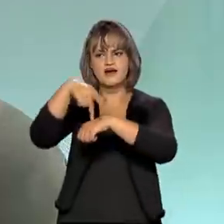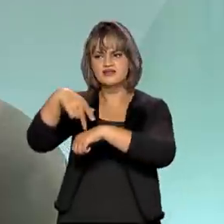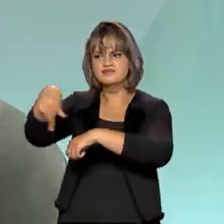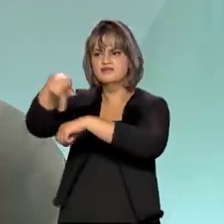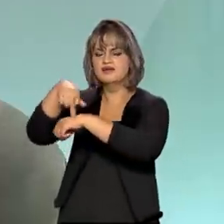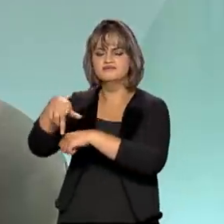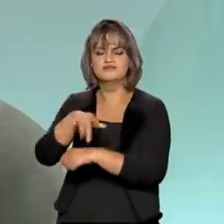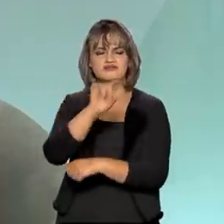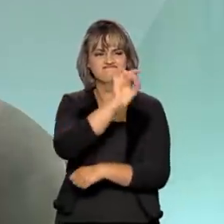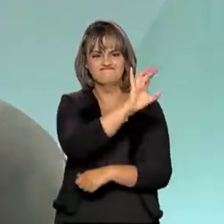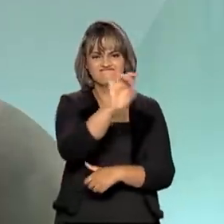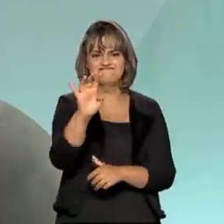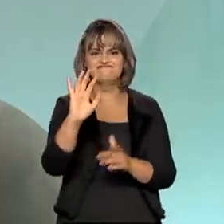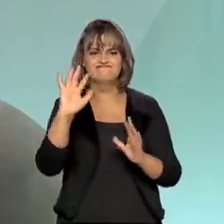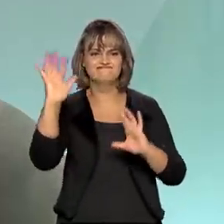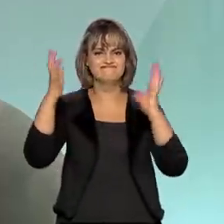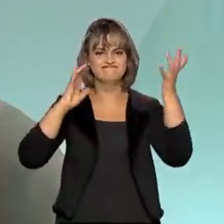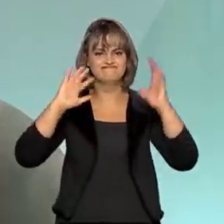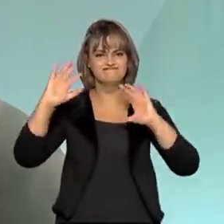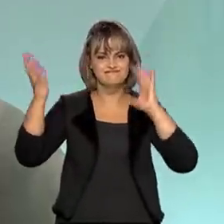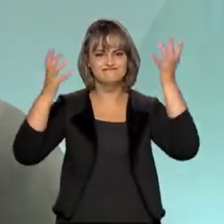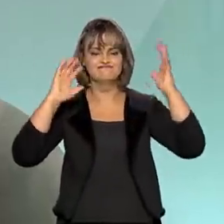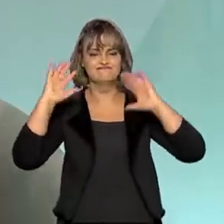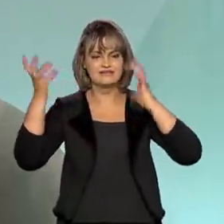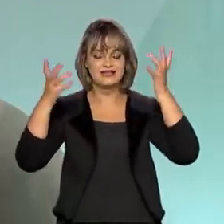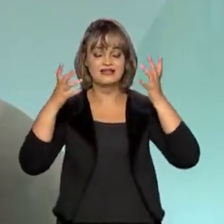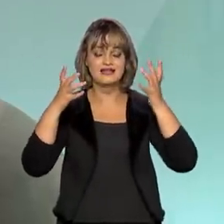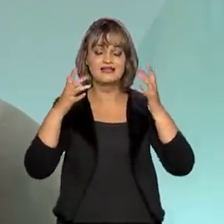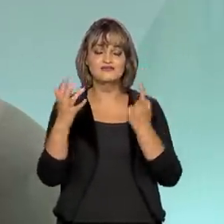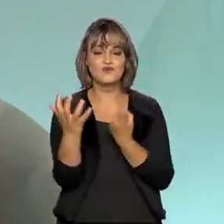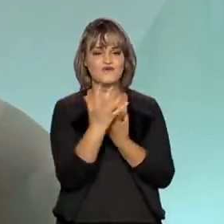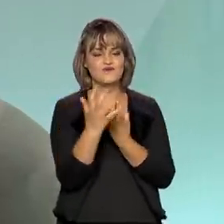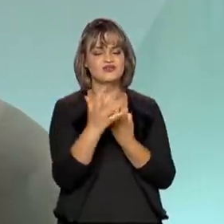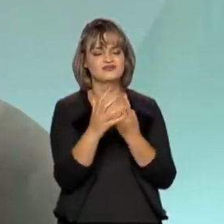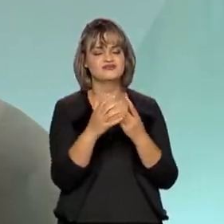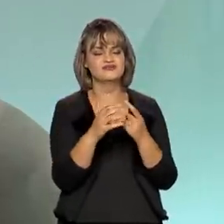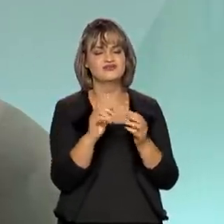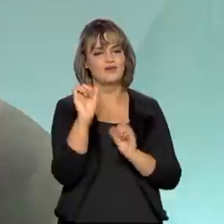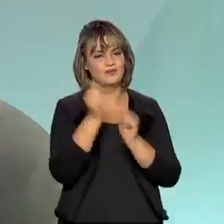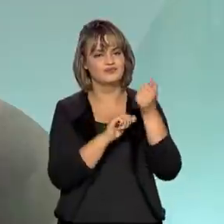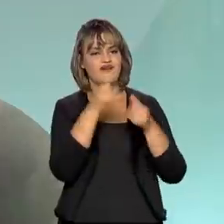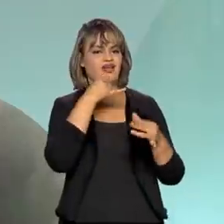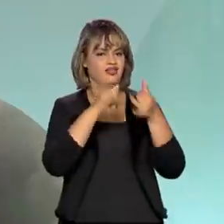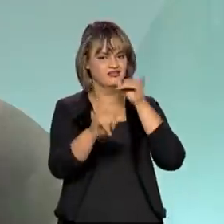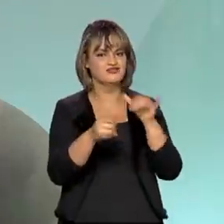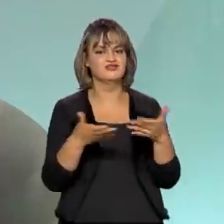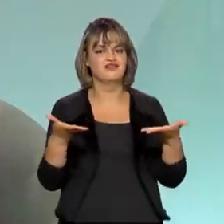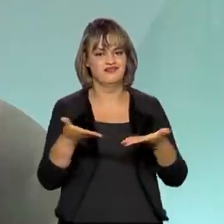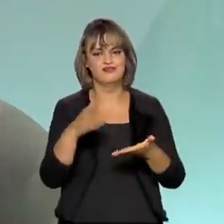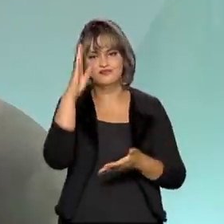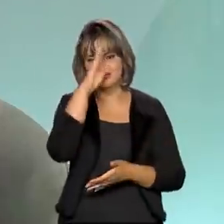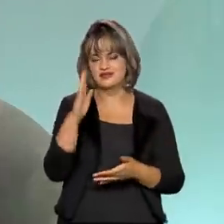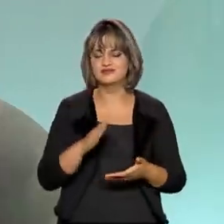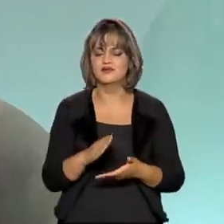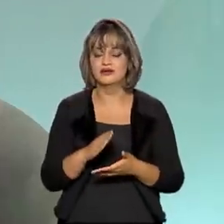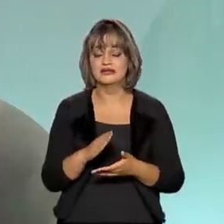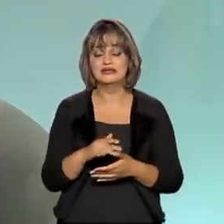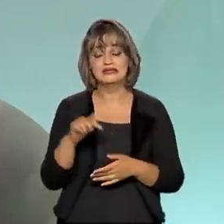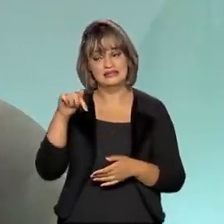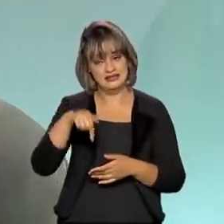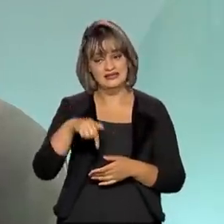reflexos na produção de energia elétrica. Então, o Brasil está vivendo algo que também